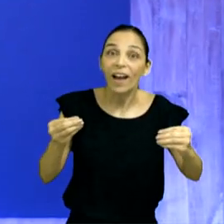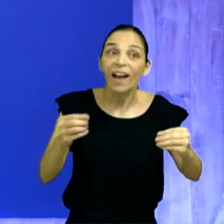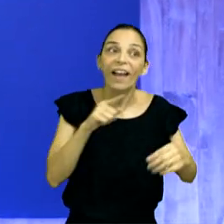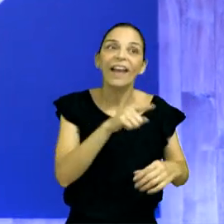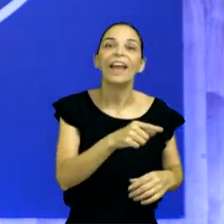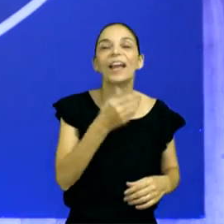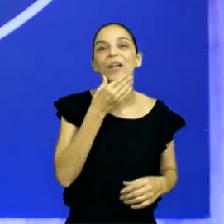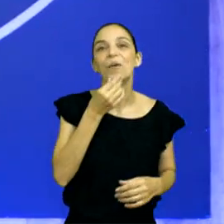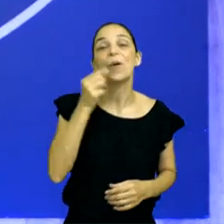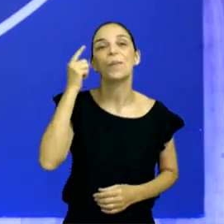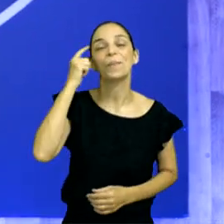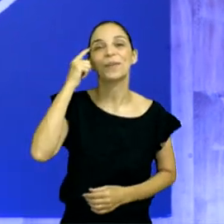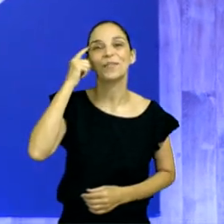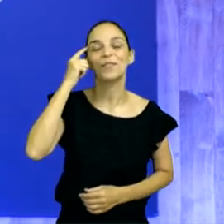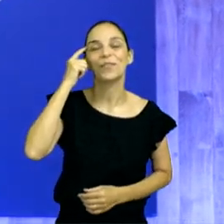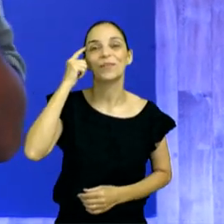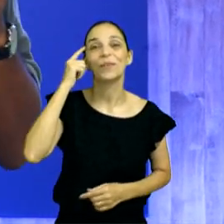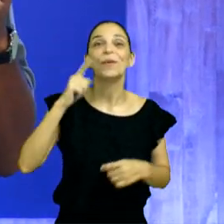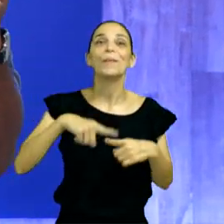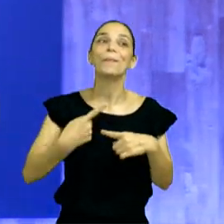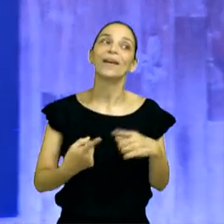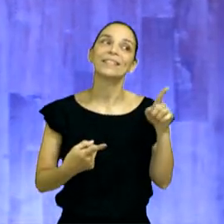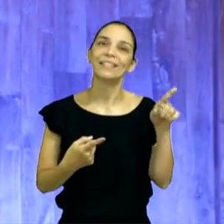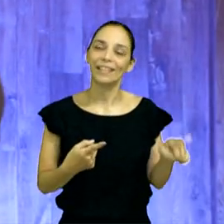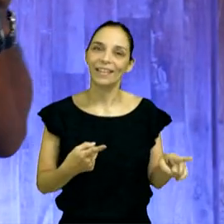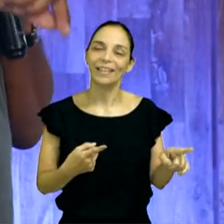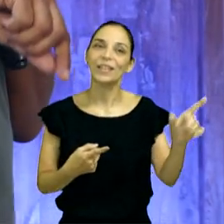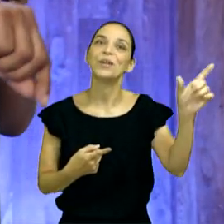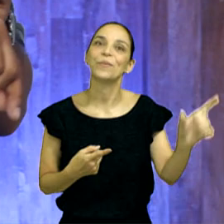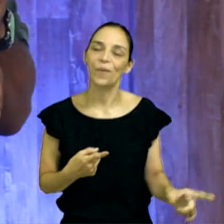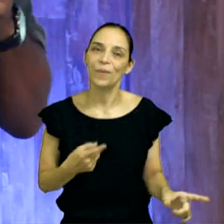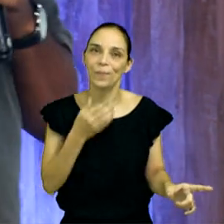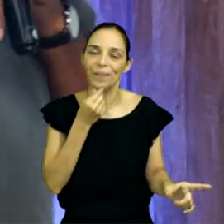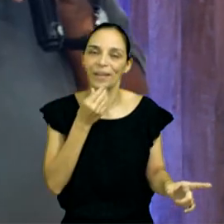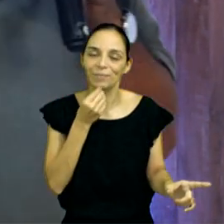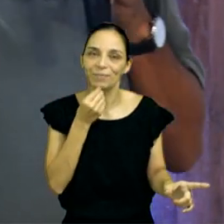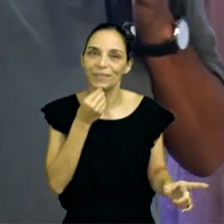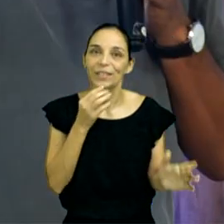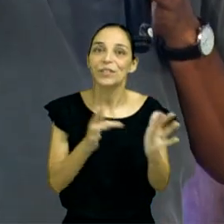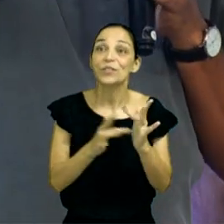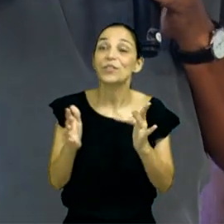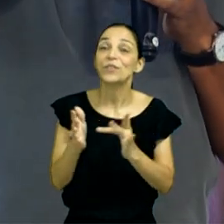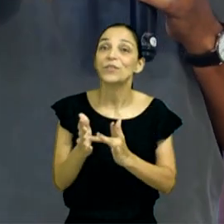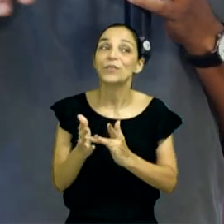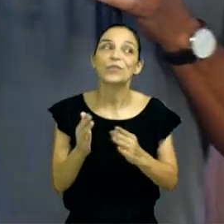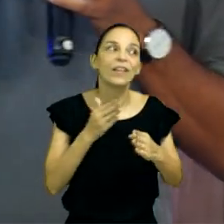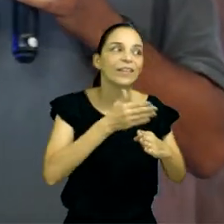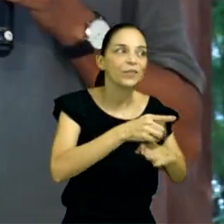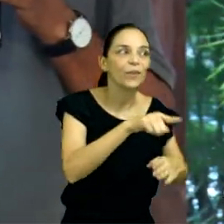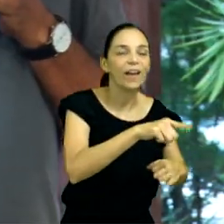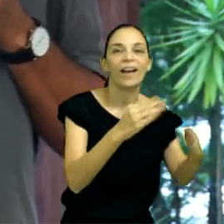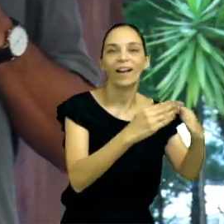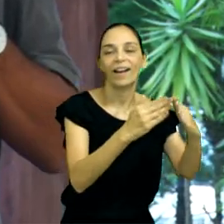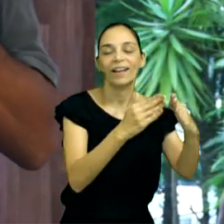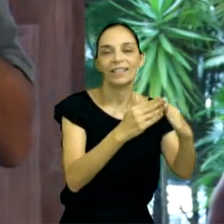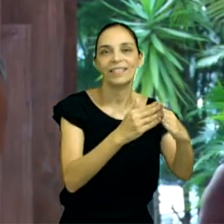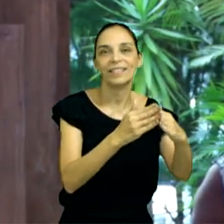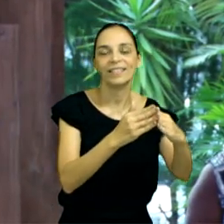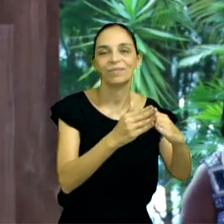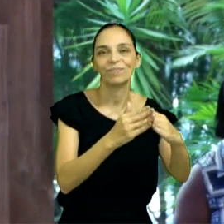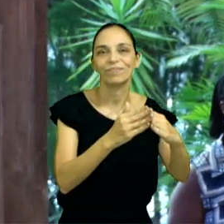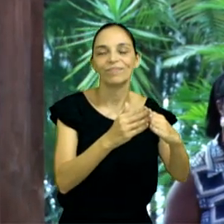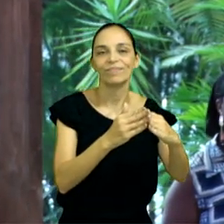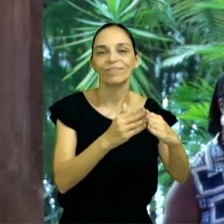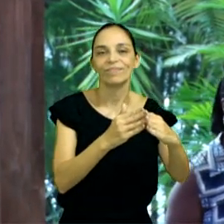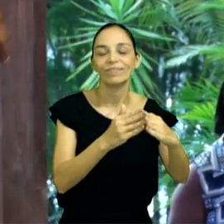Simão recebeu Jesus. Jesus abençoou aquela mulher. Jesus foi abençoado por ela, foi perfumado. Ele falou assim,